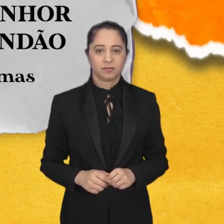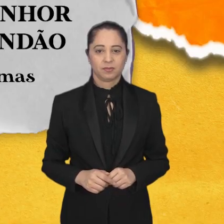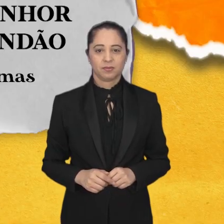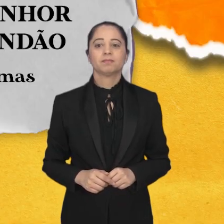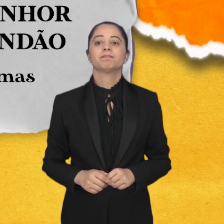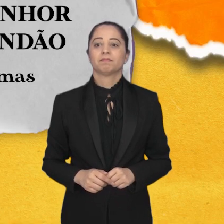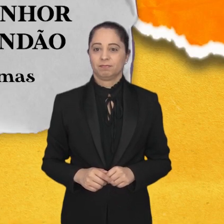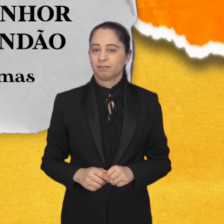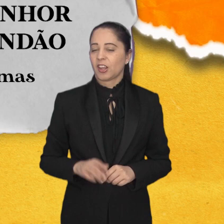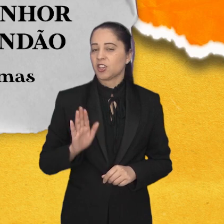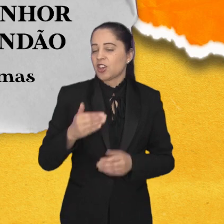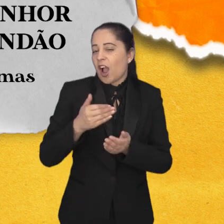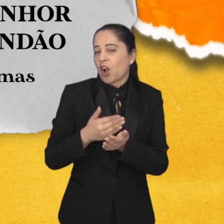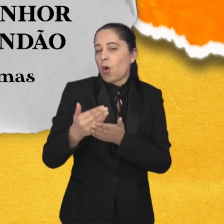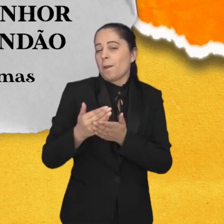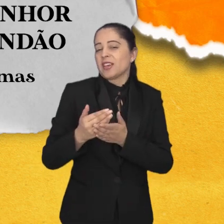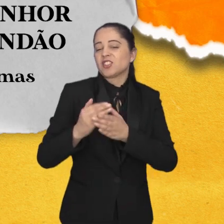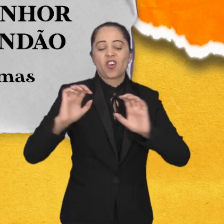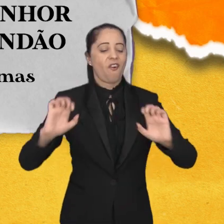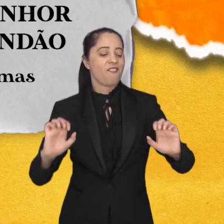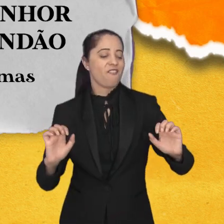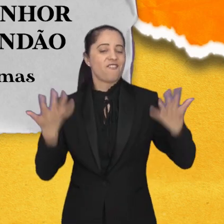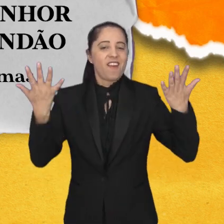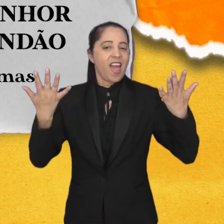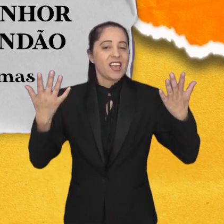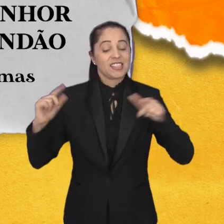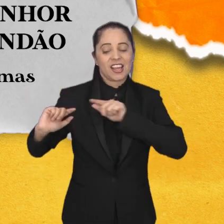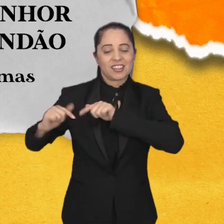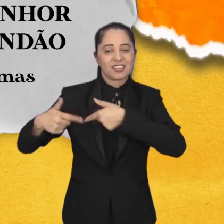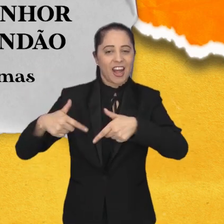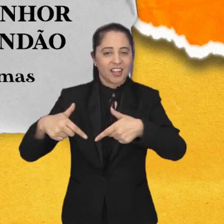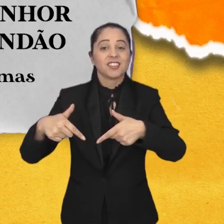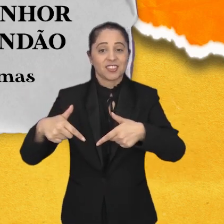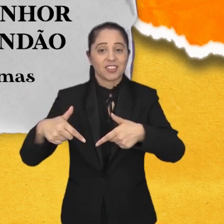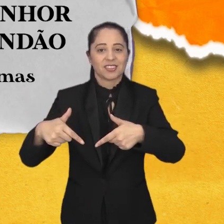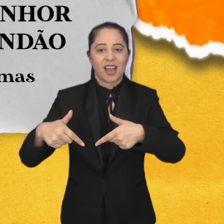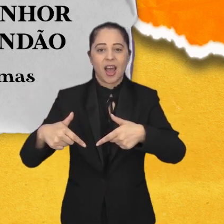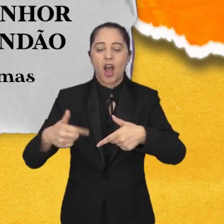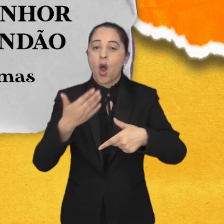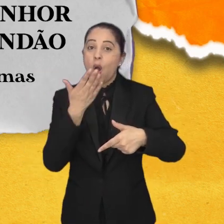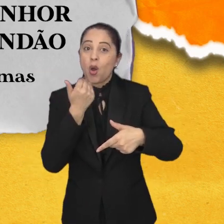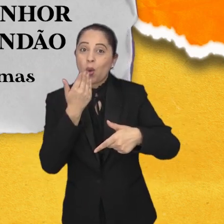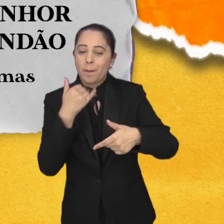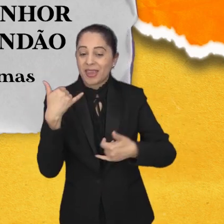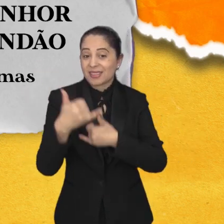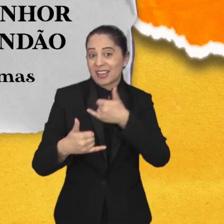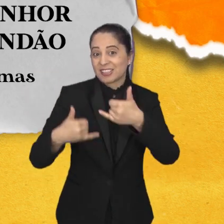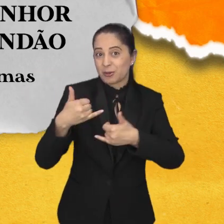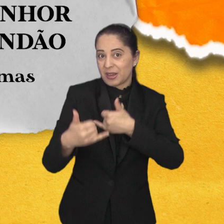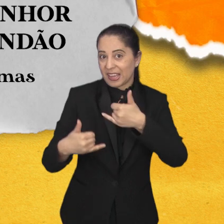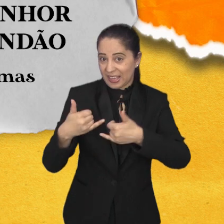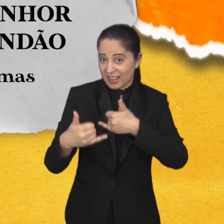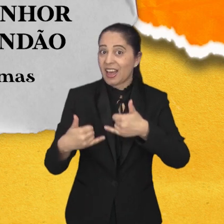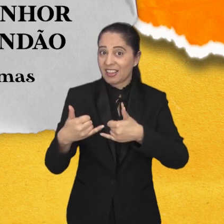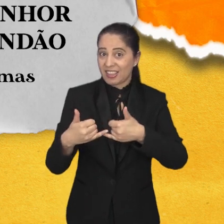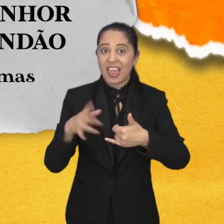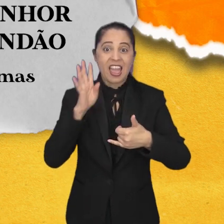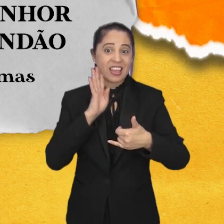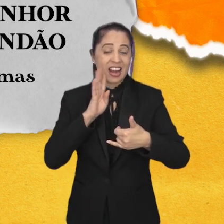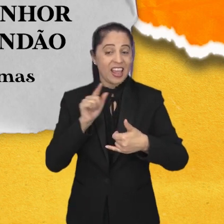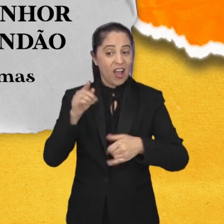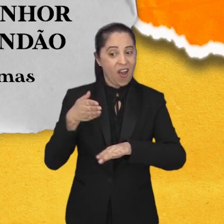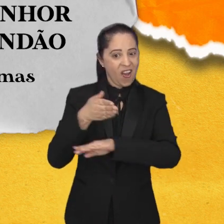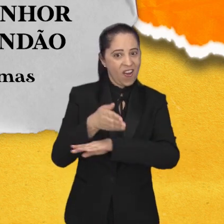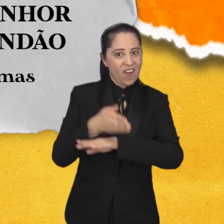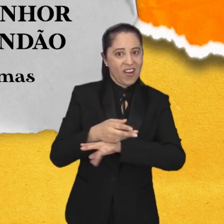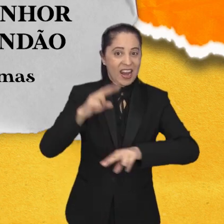Já começou uma das festas juninas mais tradicionais da cidade. Comidas e brincadeiras típicas podem ser conferidas no